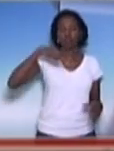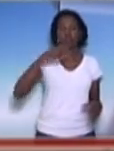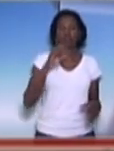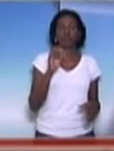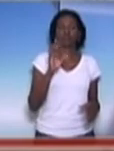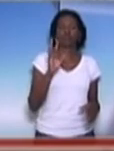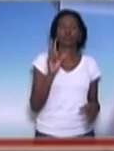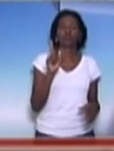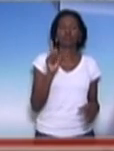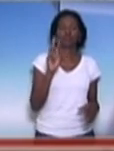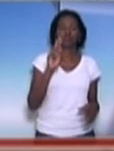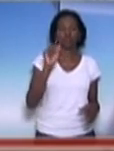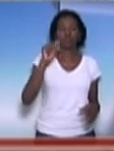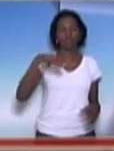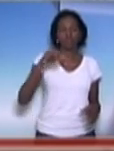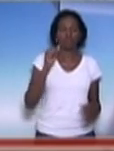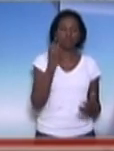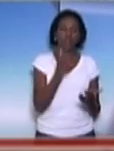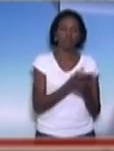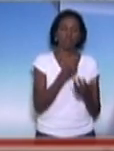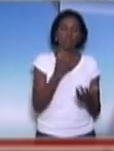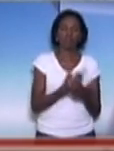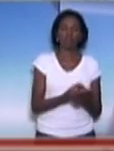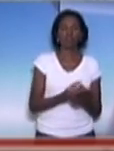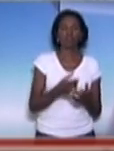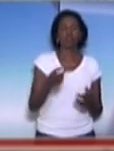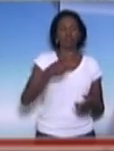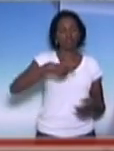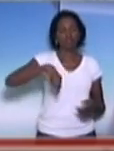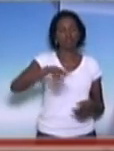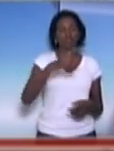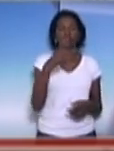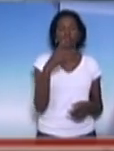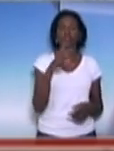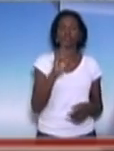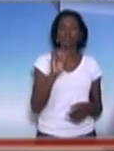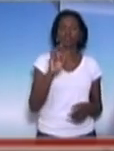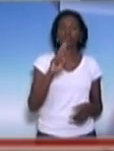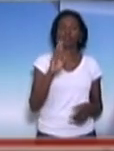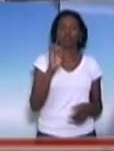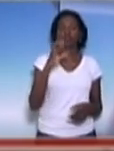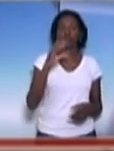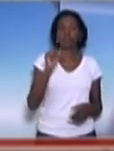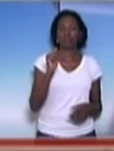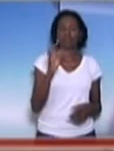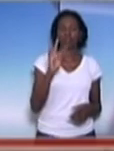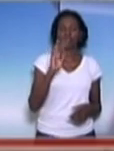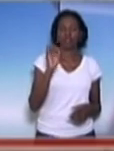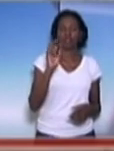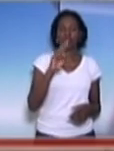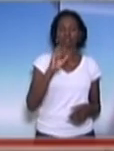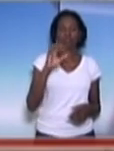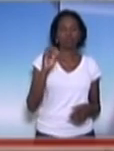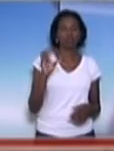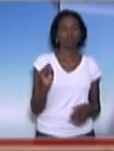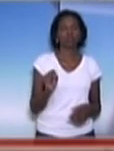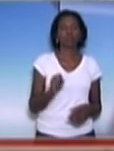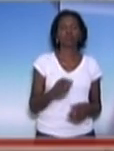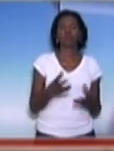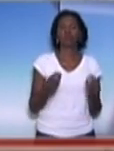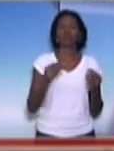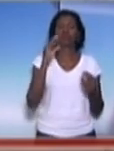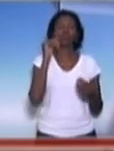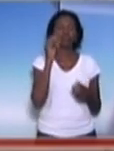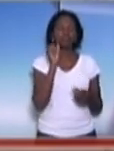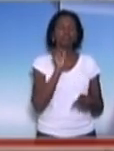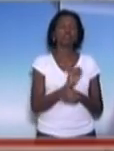pagamento desses precatórios. Nós temos aqui servidores públicos que estão esperando o pagamento dos precatórios